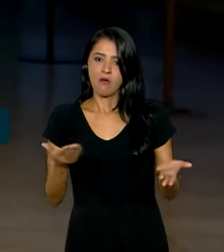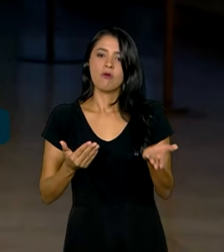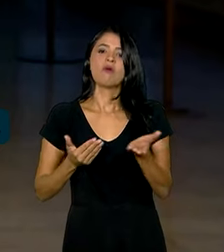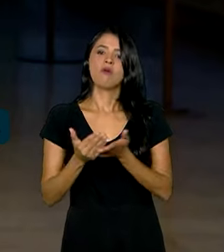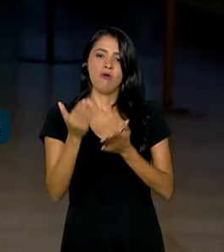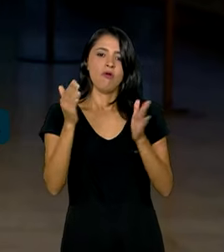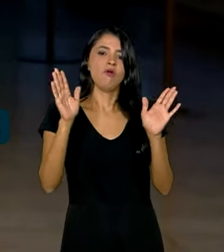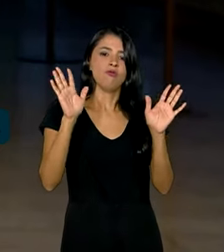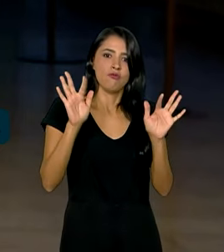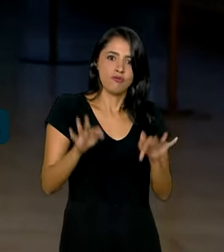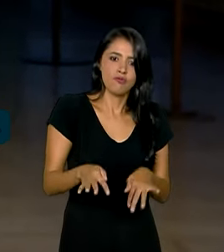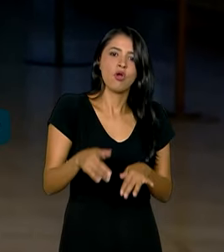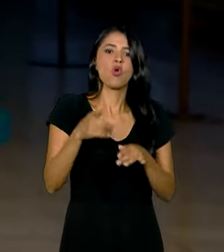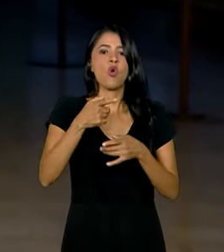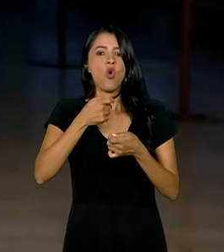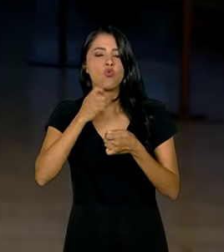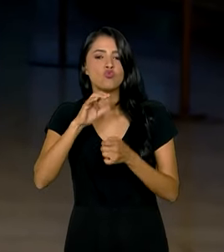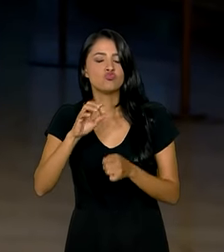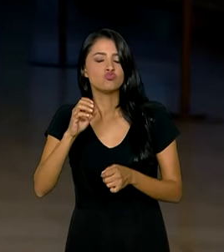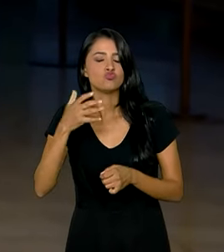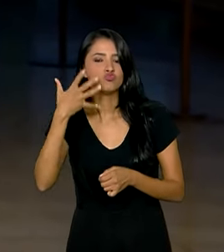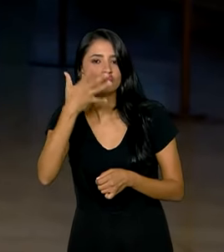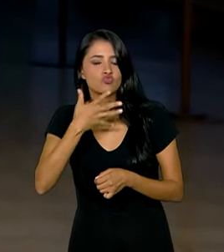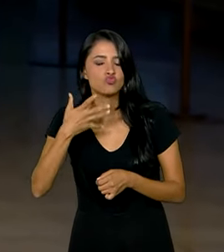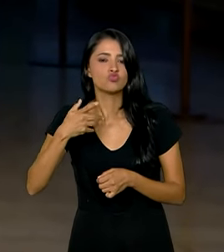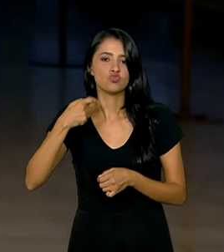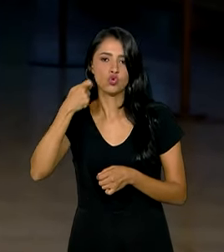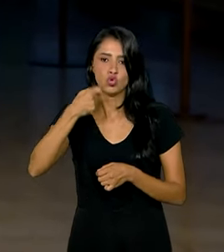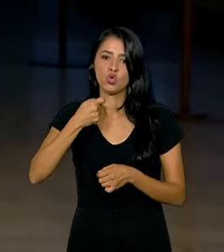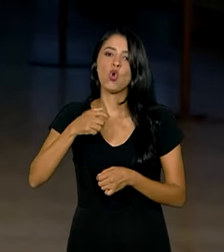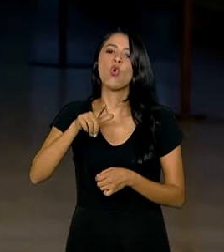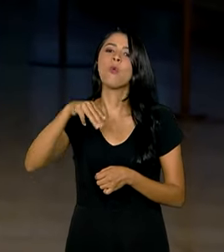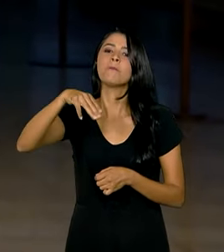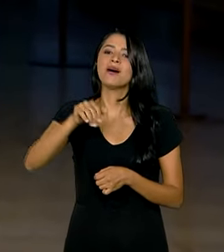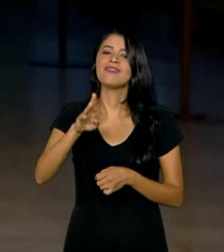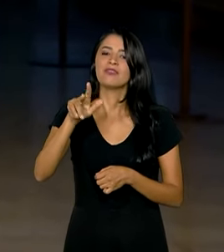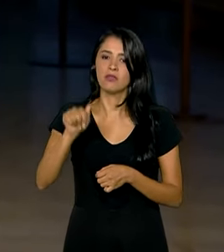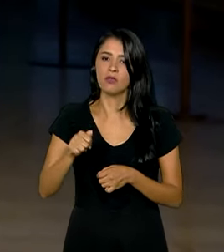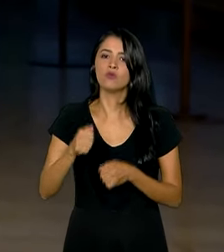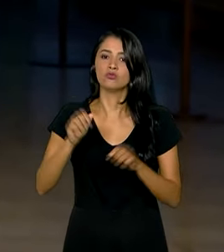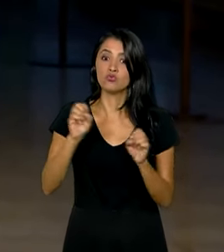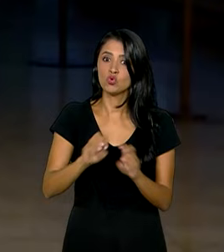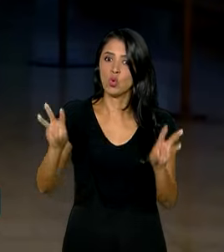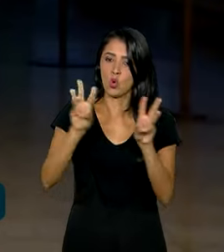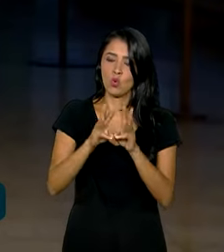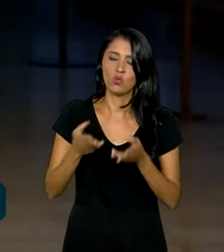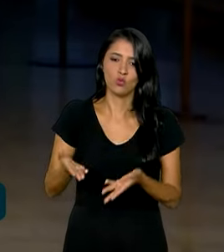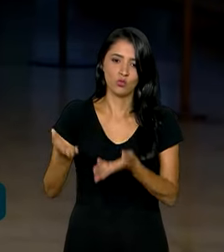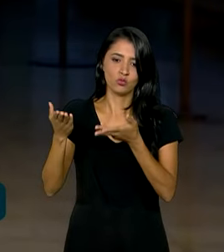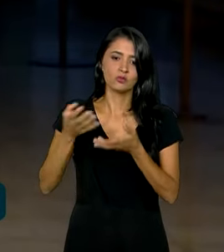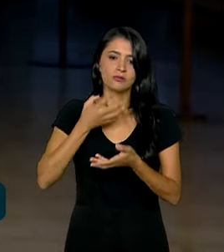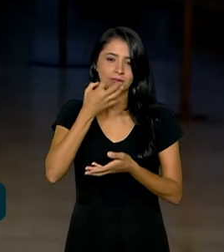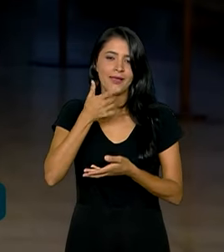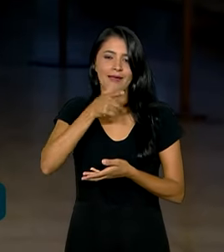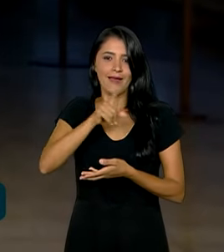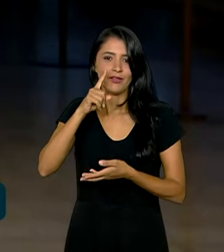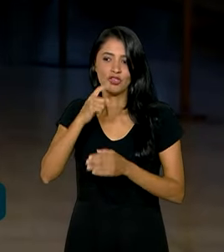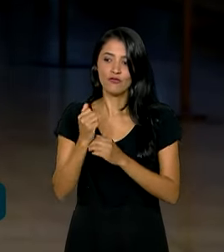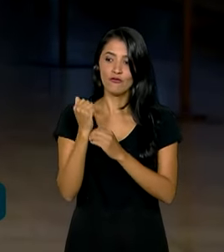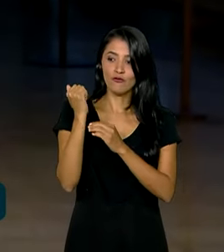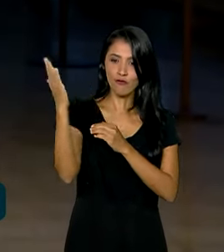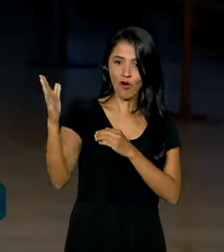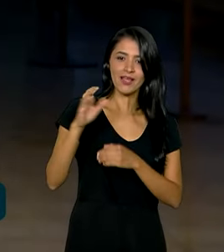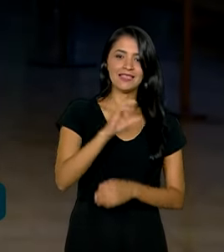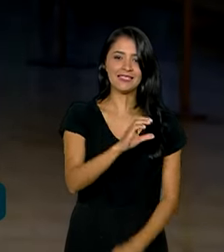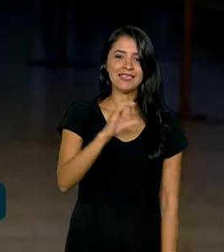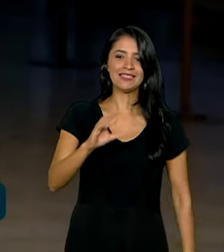cerimônia com o show do cantor e compositor Matheus Aleluia. A gente veio aqui pra fora, a gente está na parte externa aqui do CCBB,